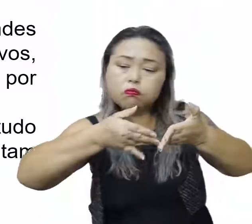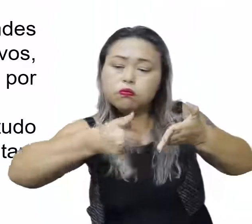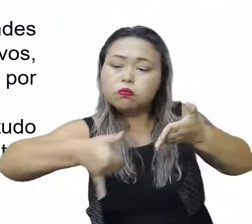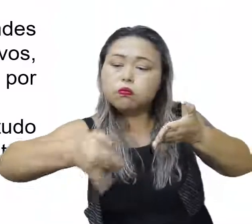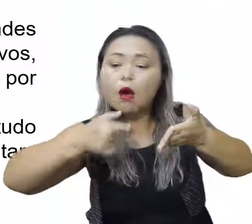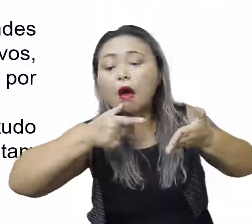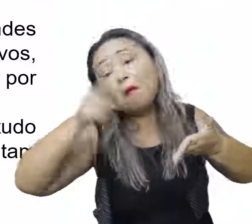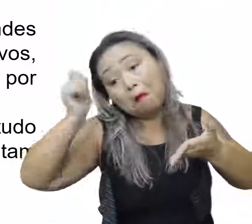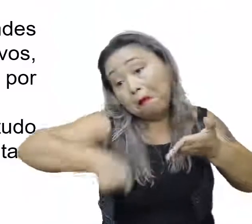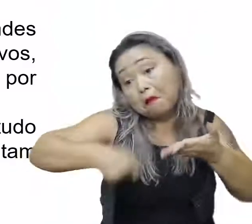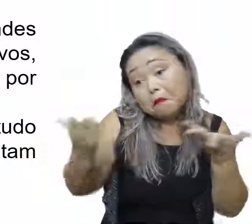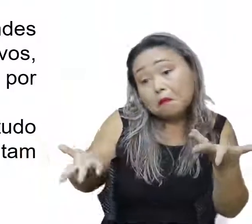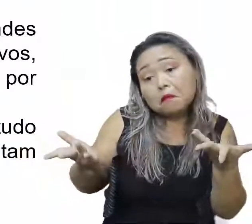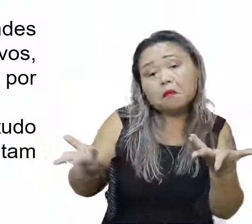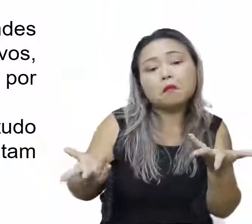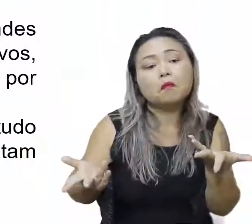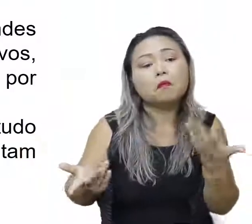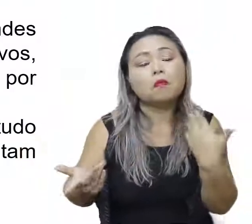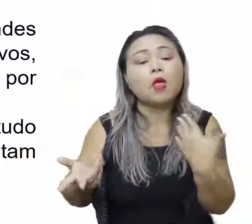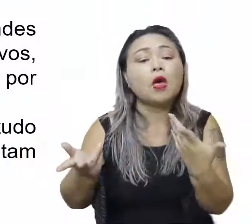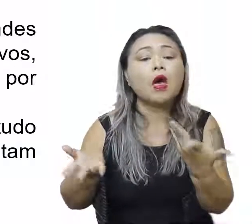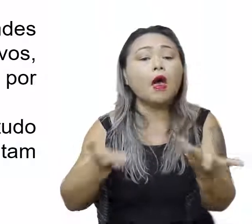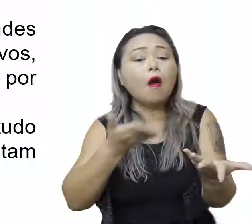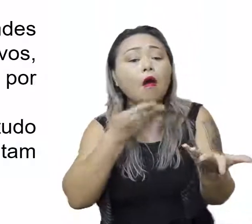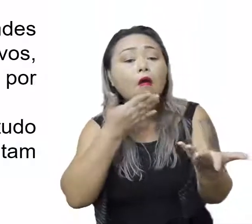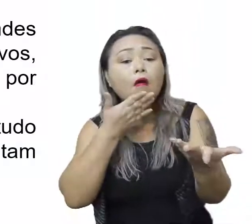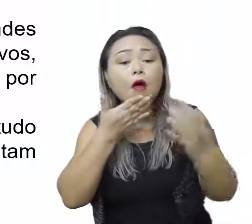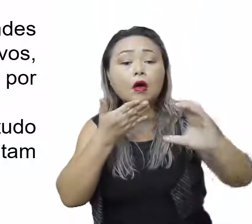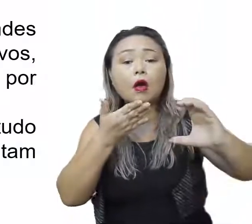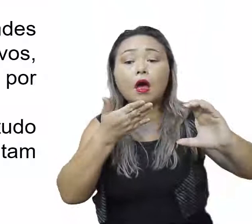Pode ser. A melhoria